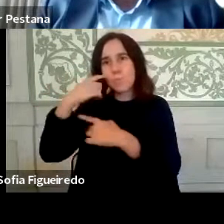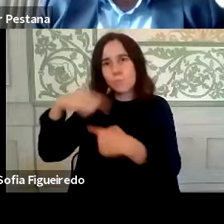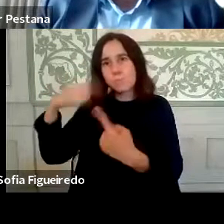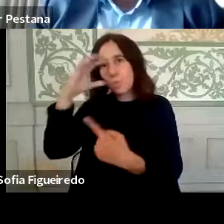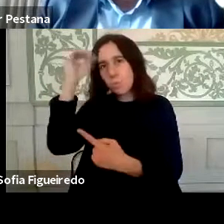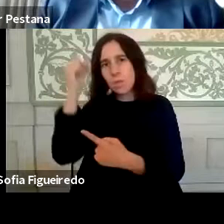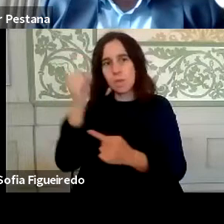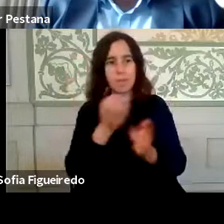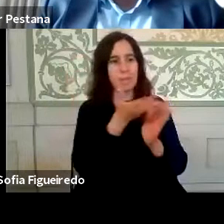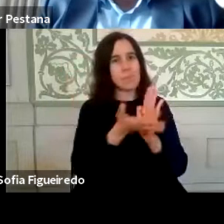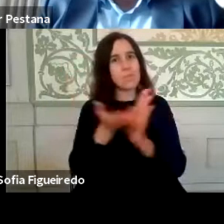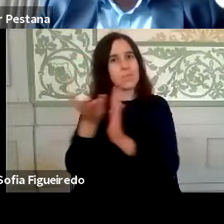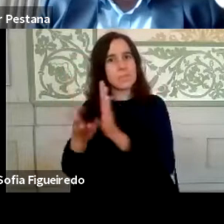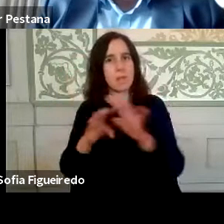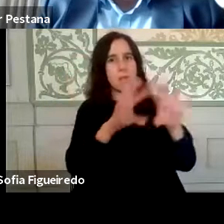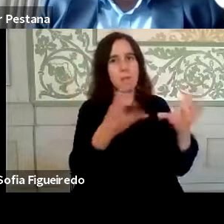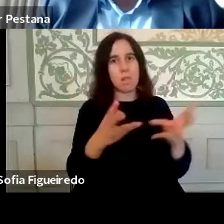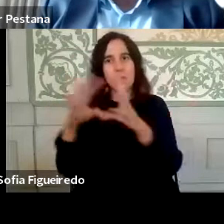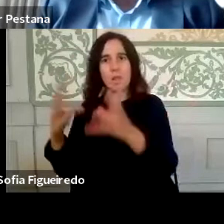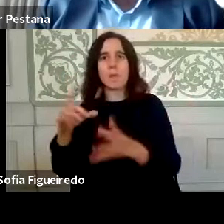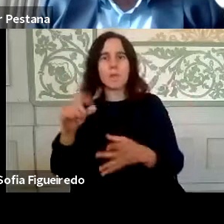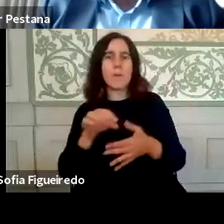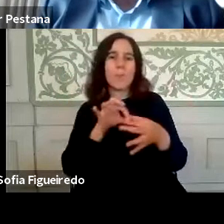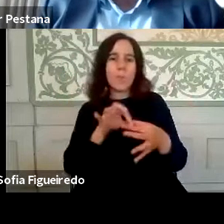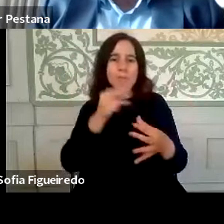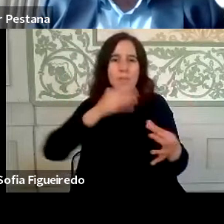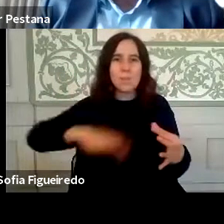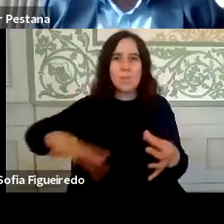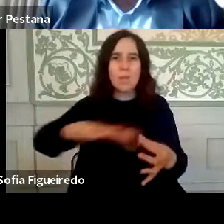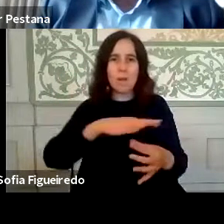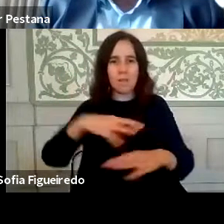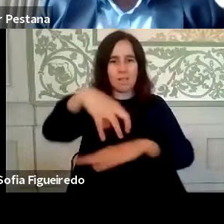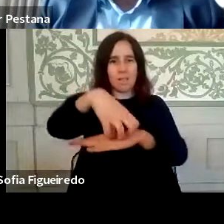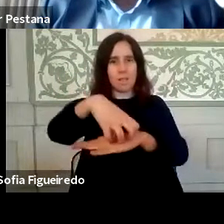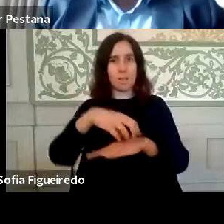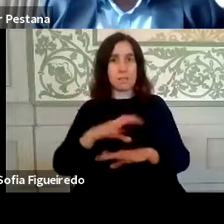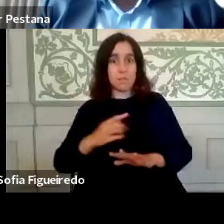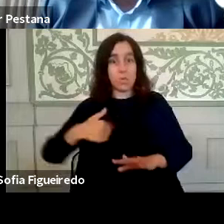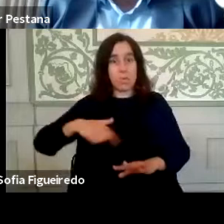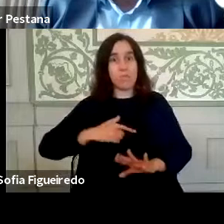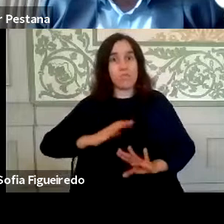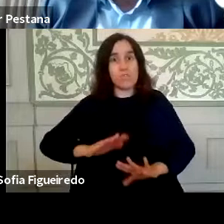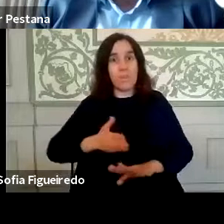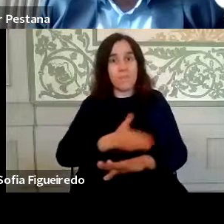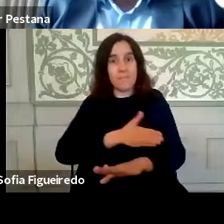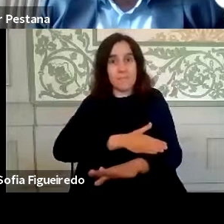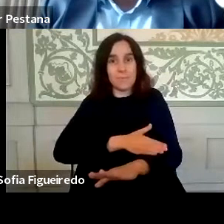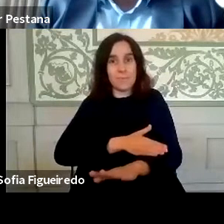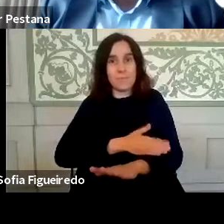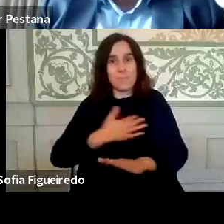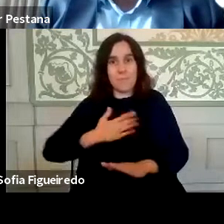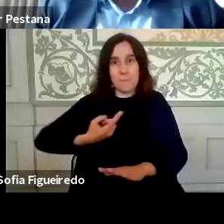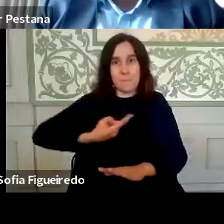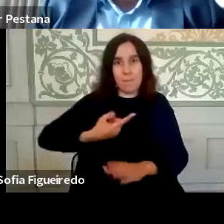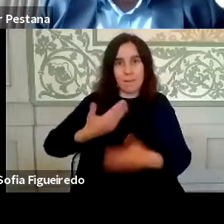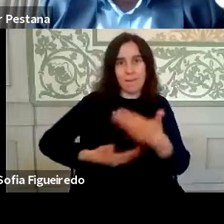transversais e isso é também, a coesão territorial, isso é também um input ao qual nós já estávamos a ser empurrados e portanto